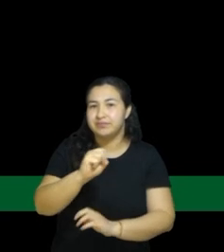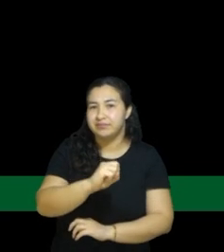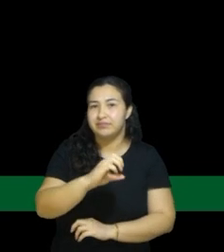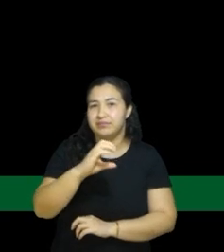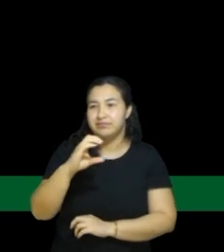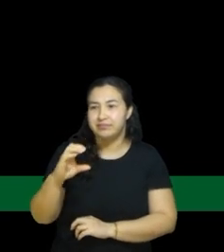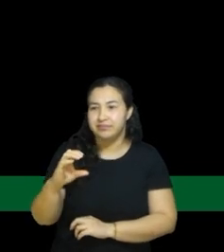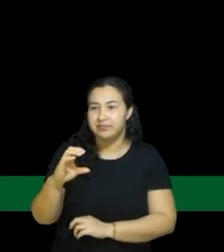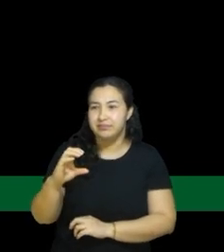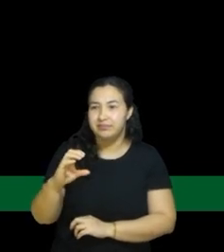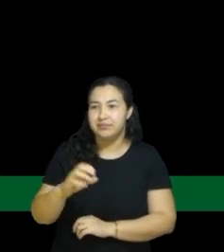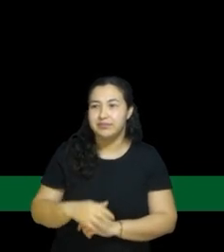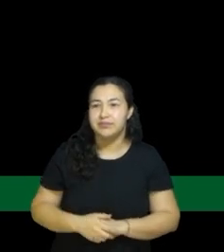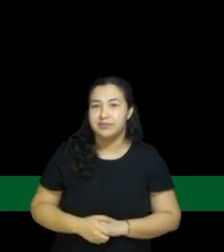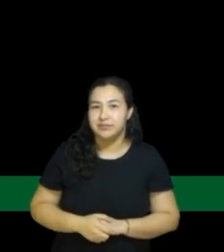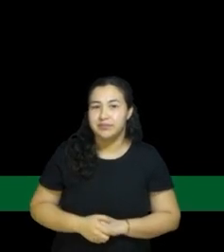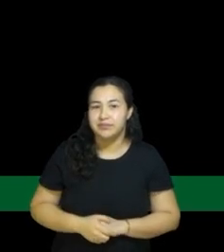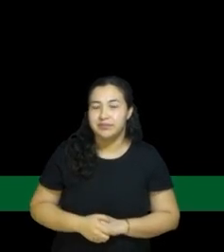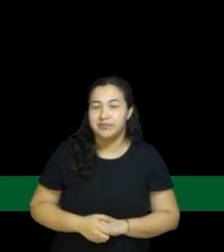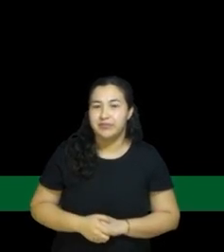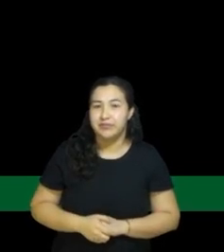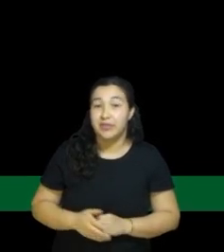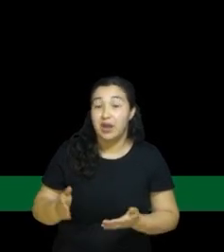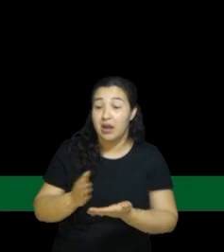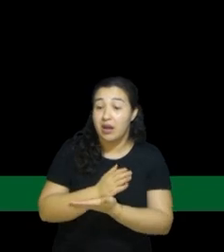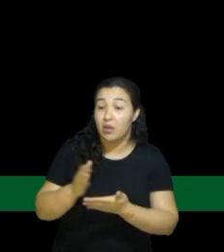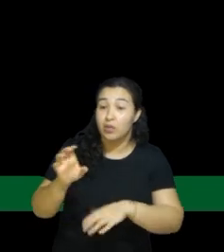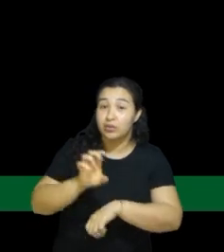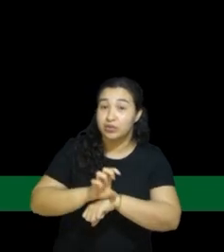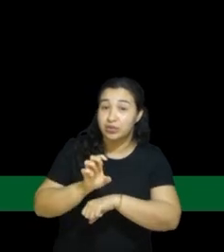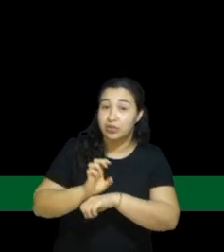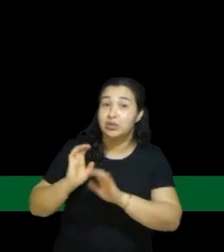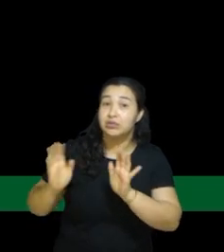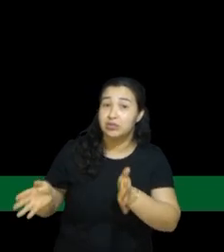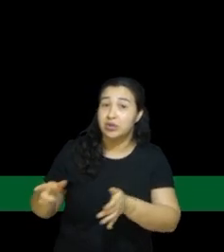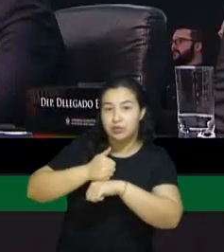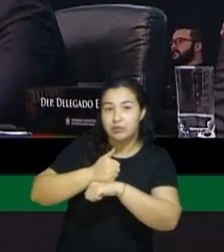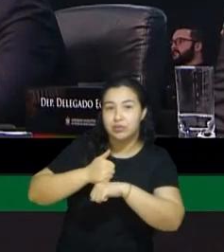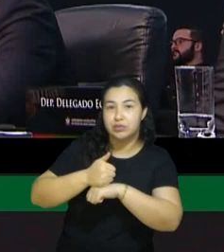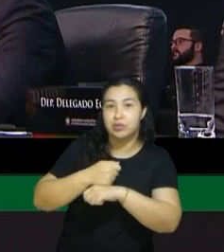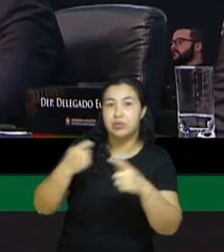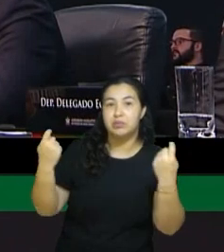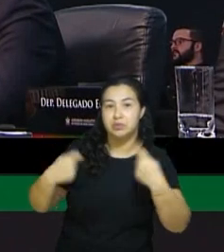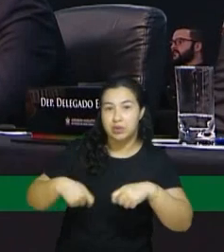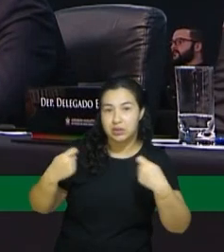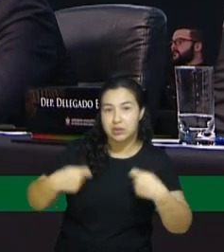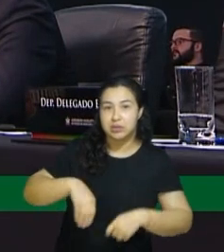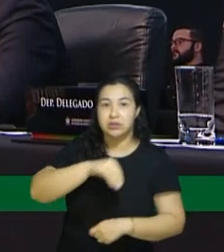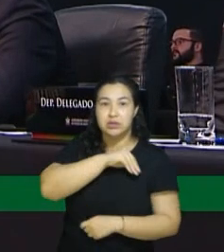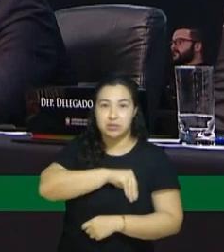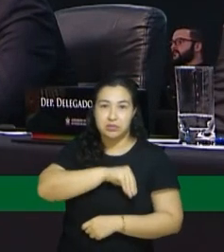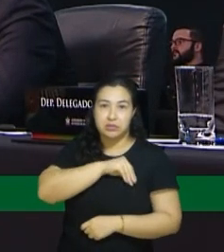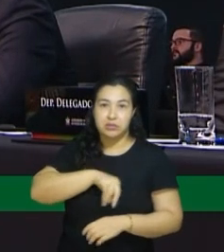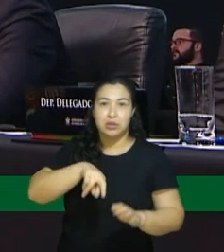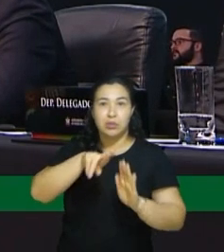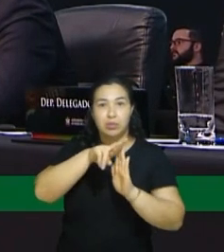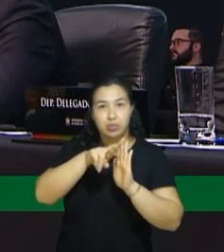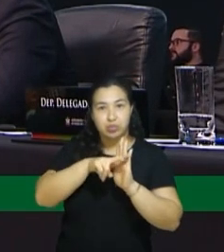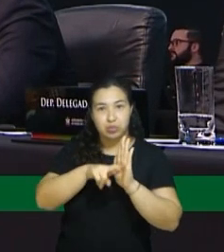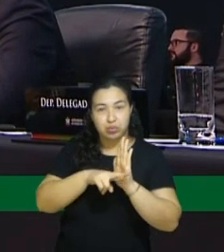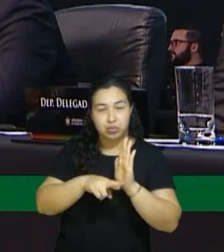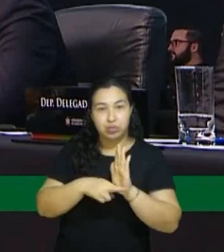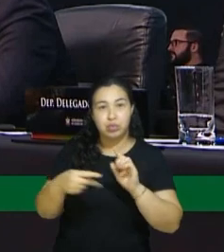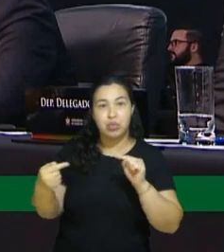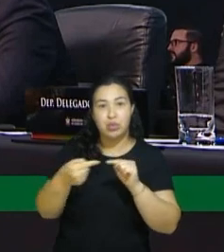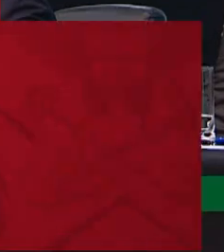que o Parlamento fomente iniciativas de valorização da cultura negra ao longo de todo o ano, além de reconhecer os capoeiristas como